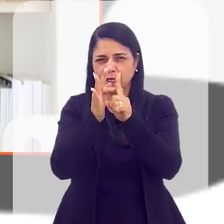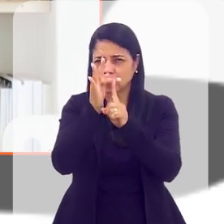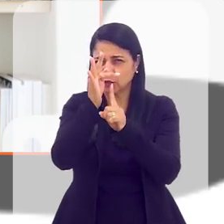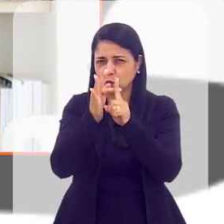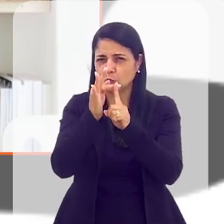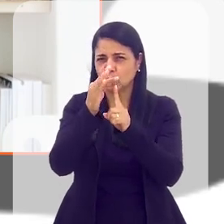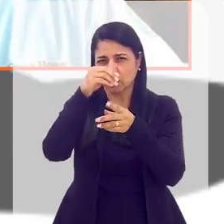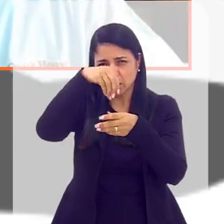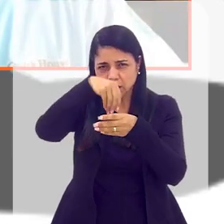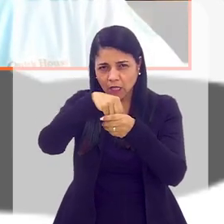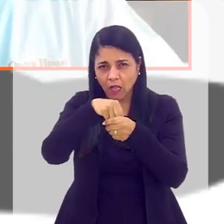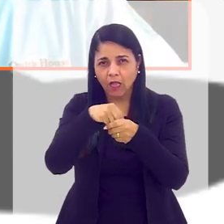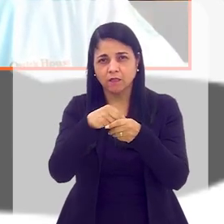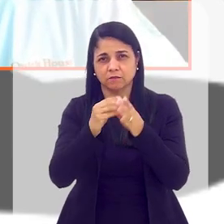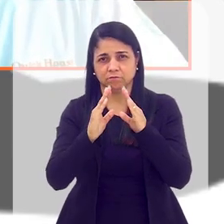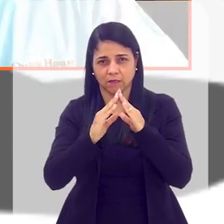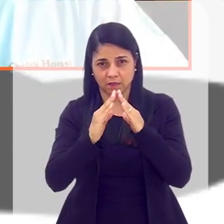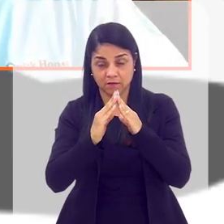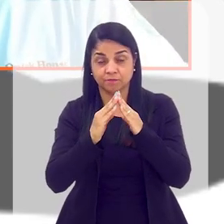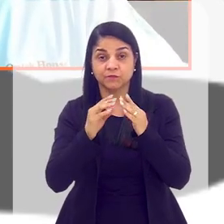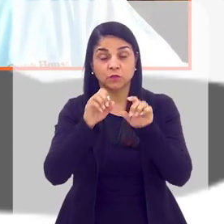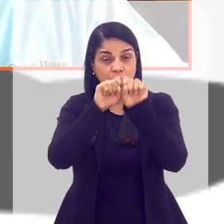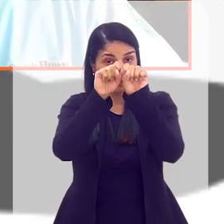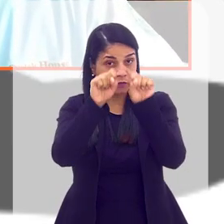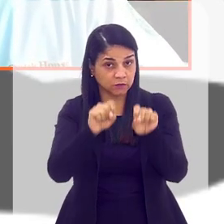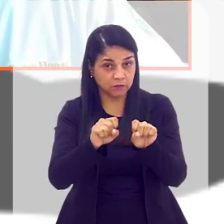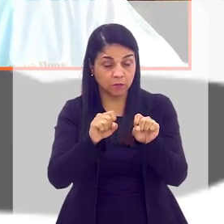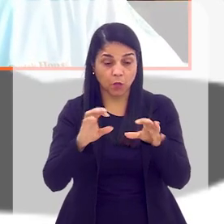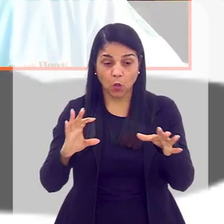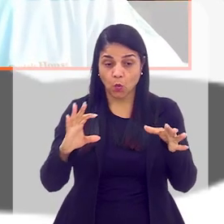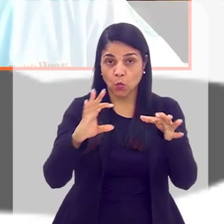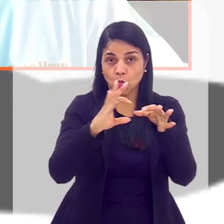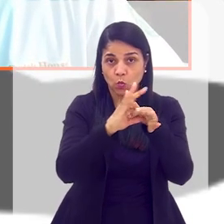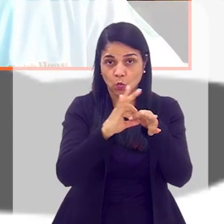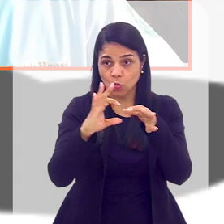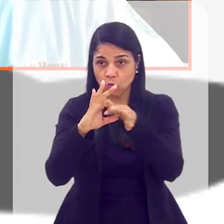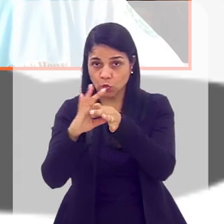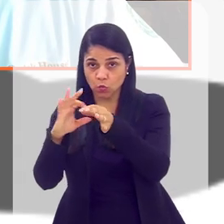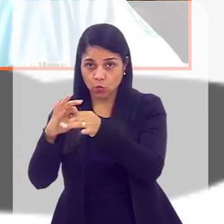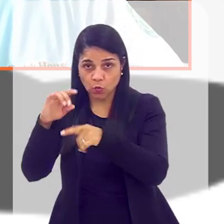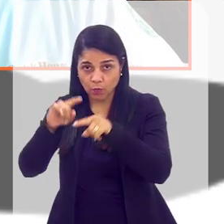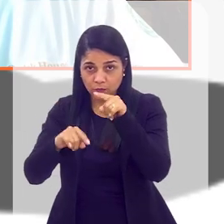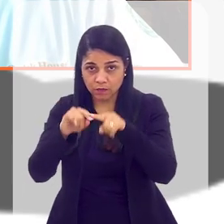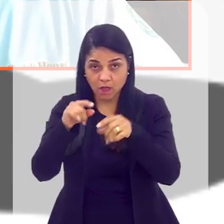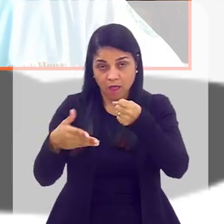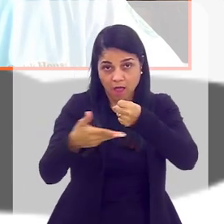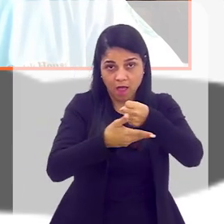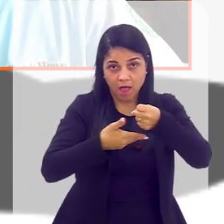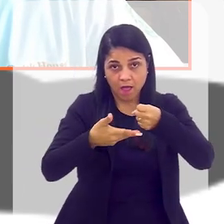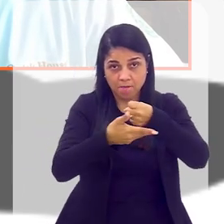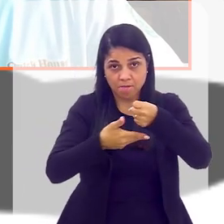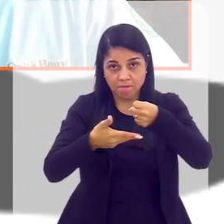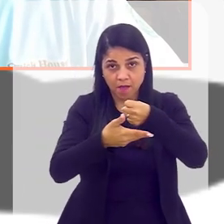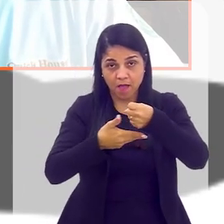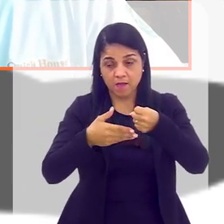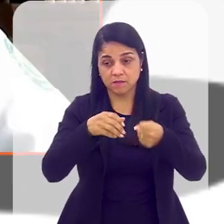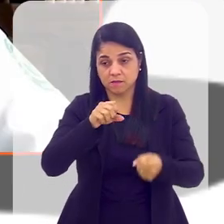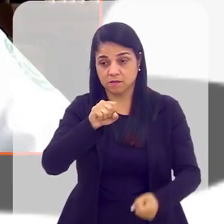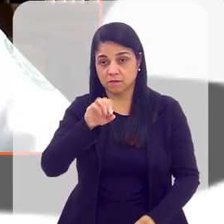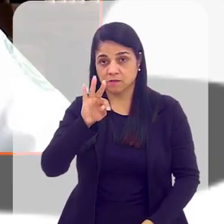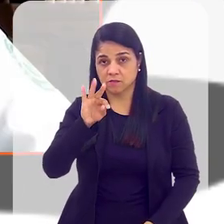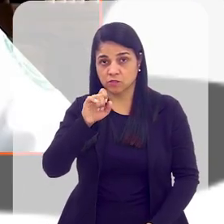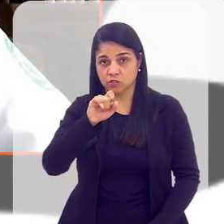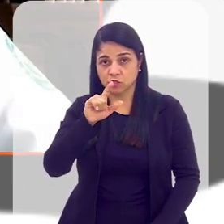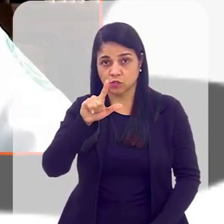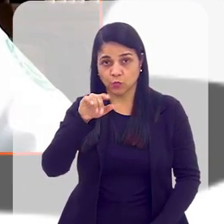agradável? É assim, o sistema, ele é um conjunto de materiais, né? A base é o sistema Steel